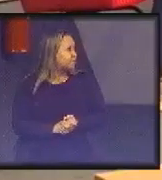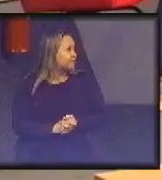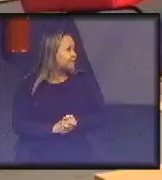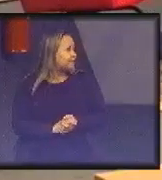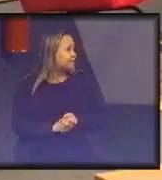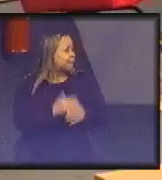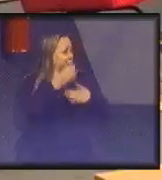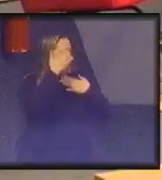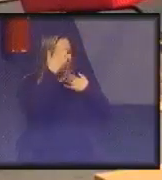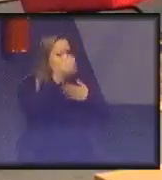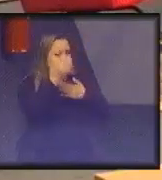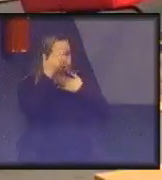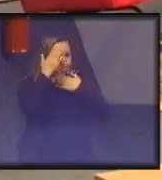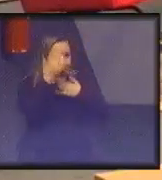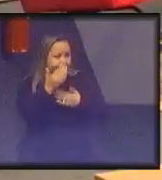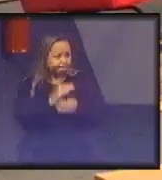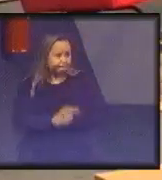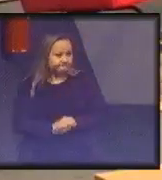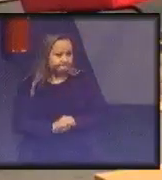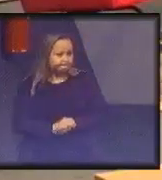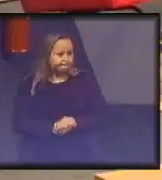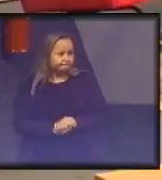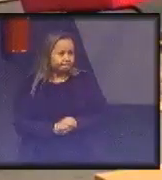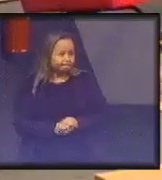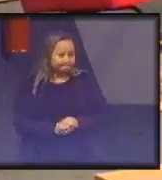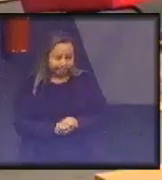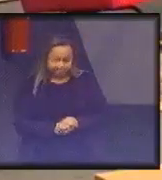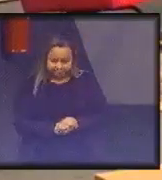Obrigado, Pablo. Eu vou falar também. Tudo bem.